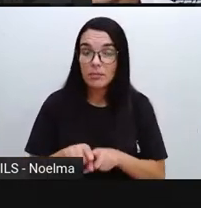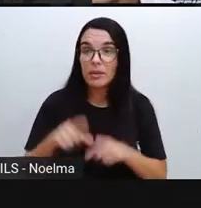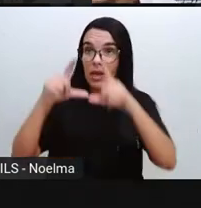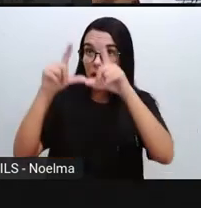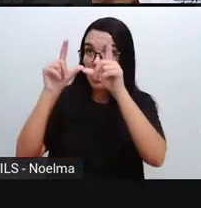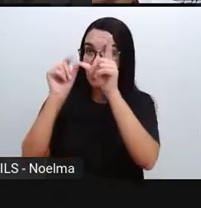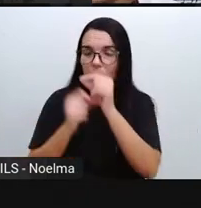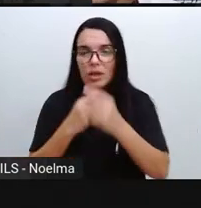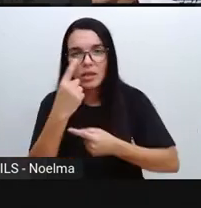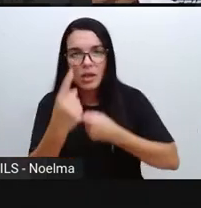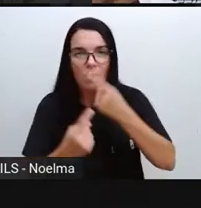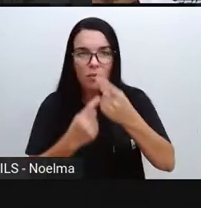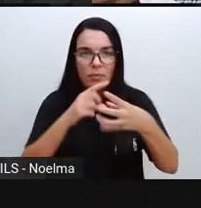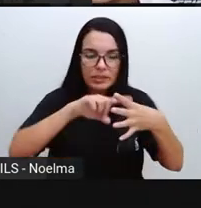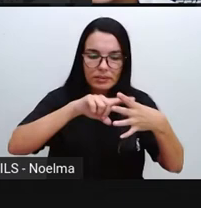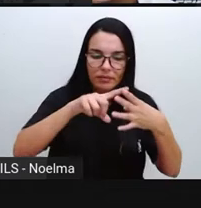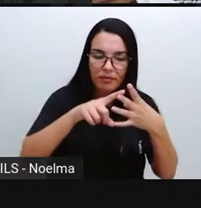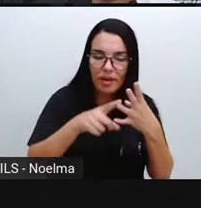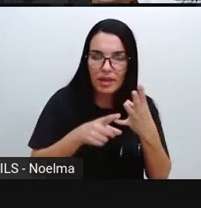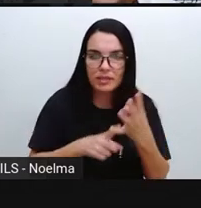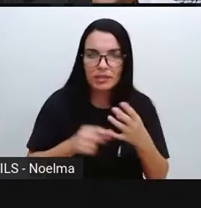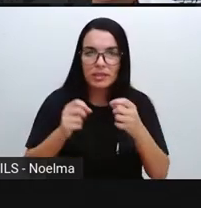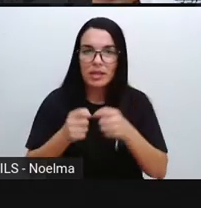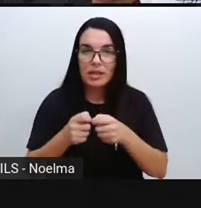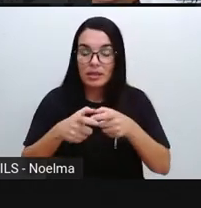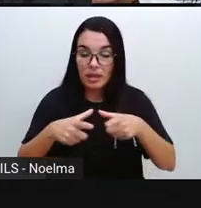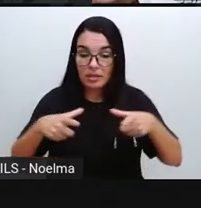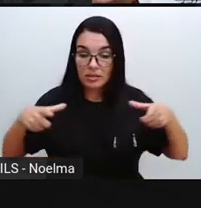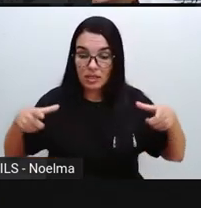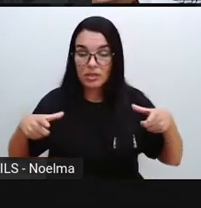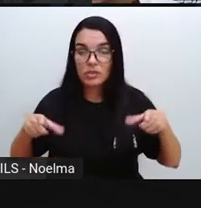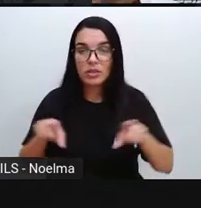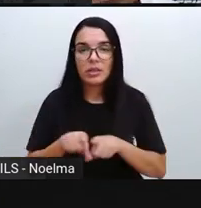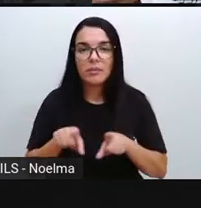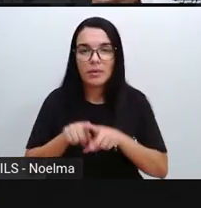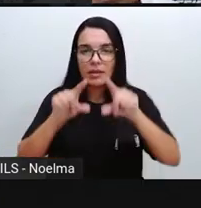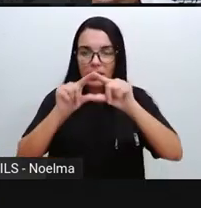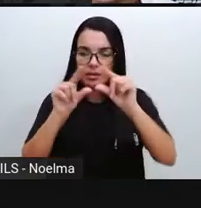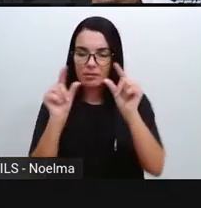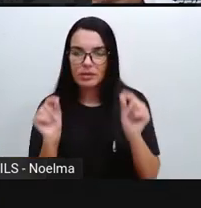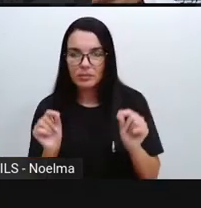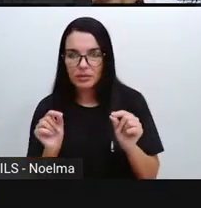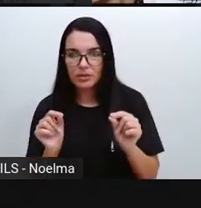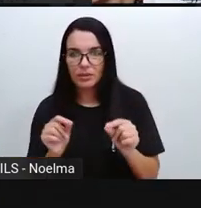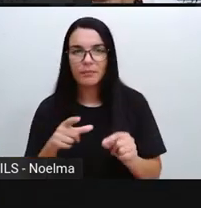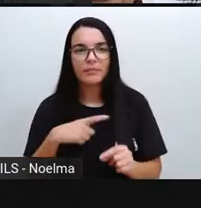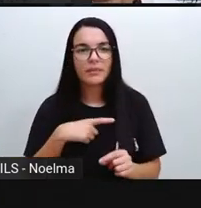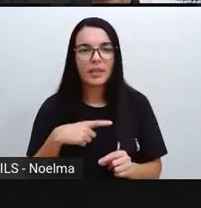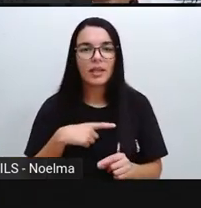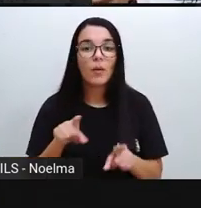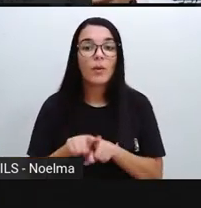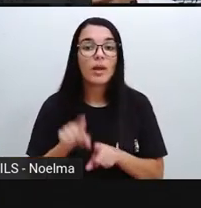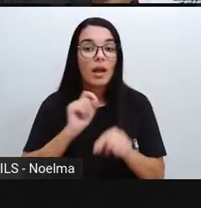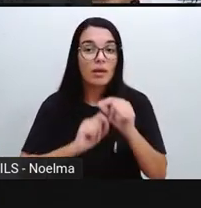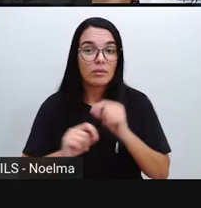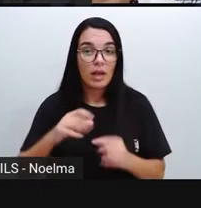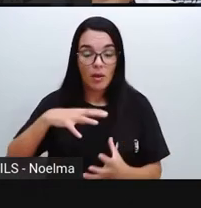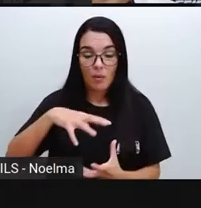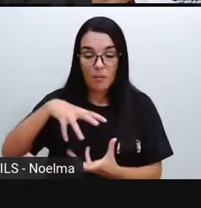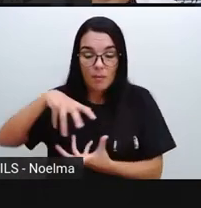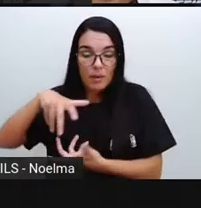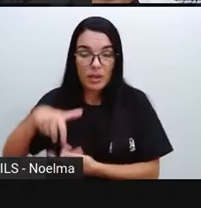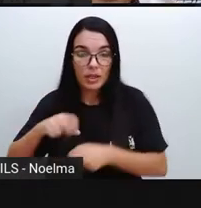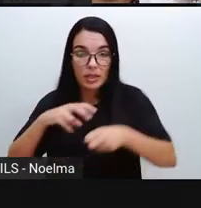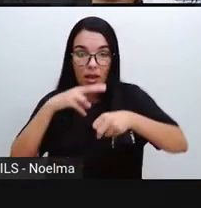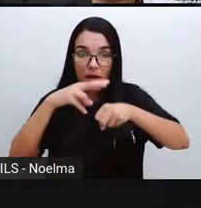Lua nas fases, né? Crescente e minguante. E o planeta Vênus, ele também é um